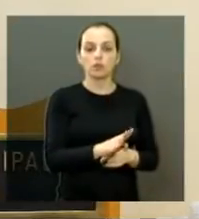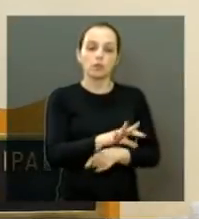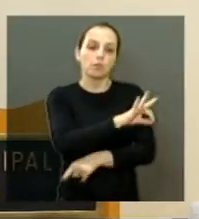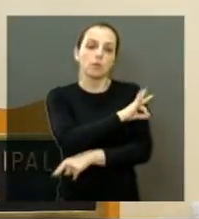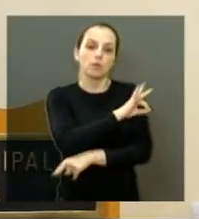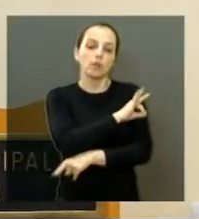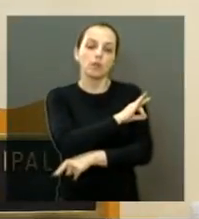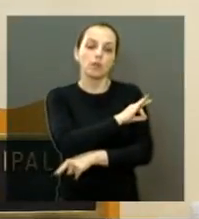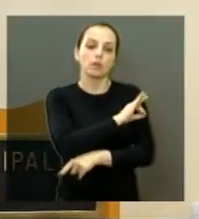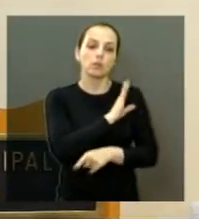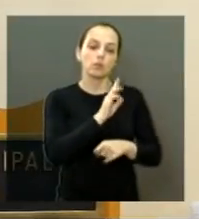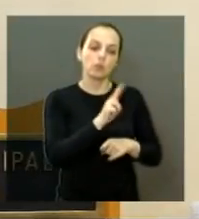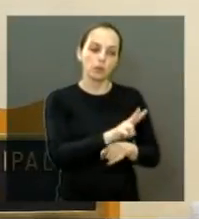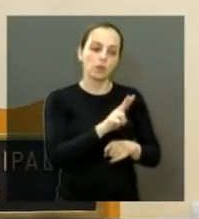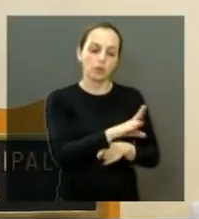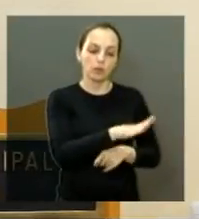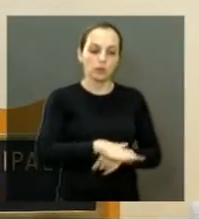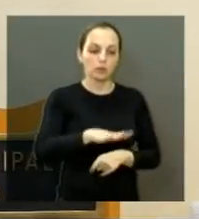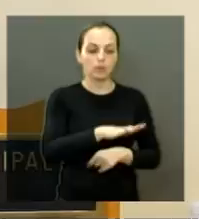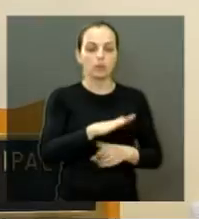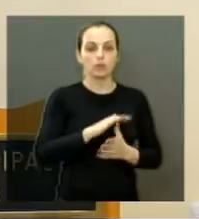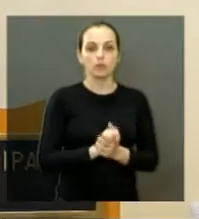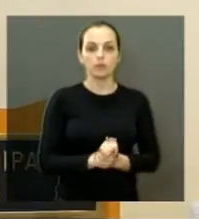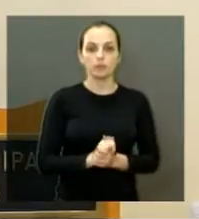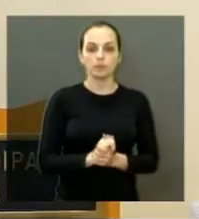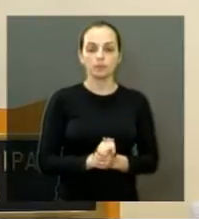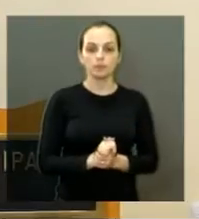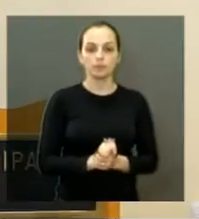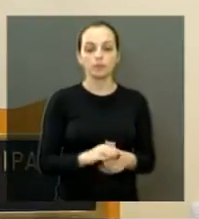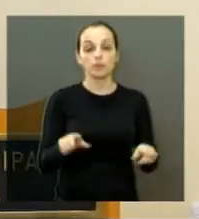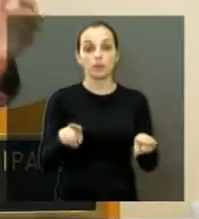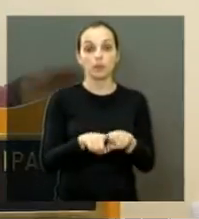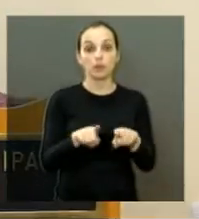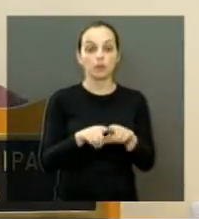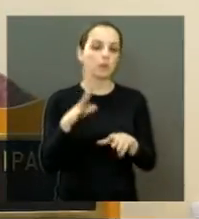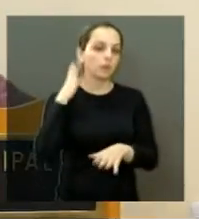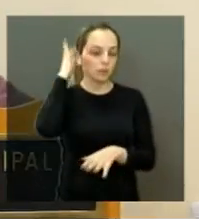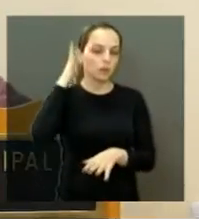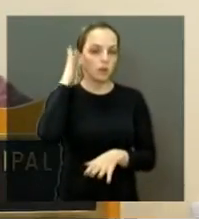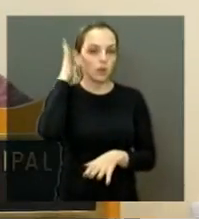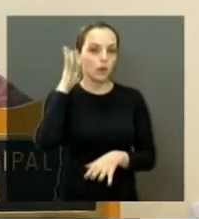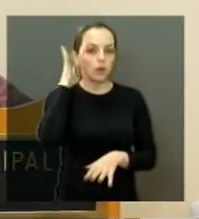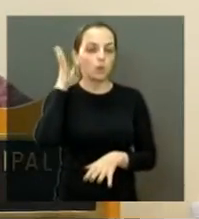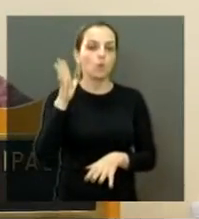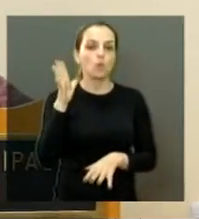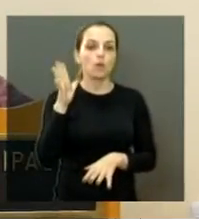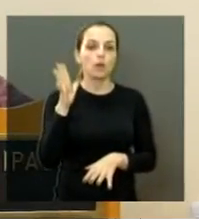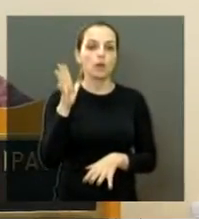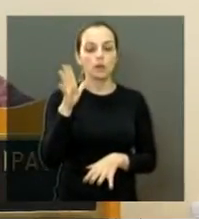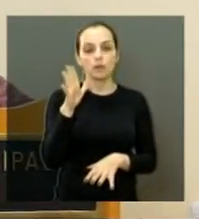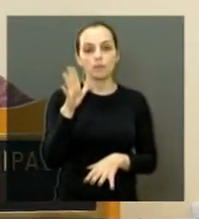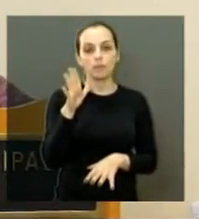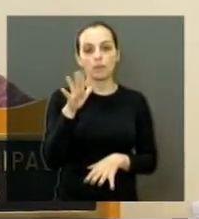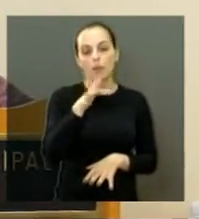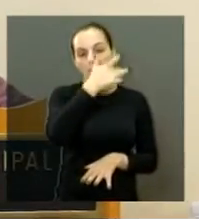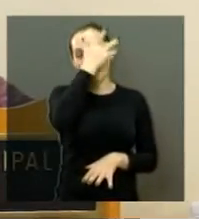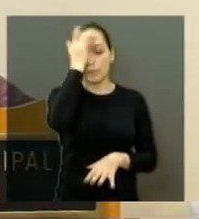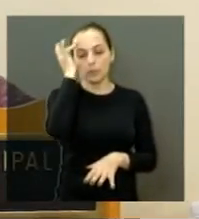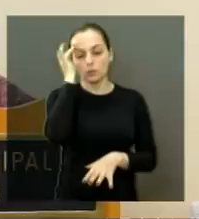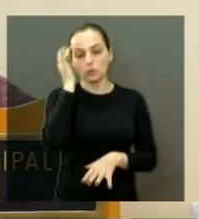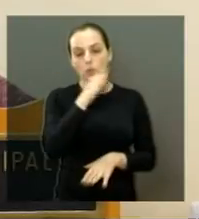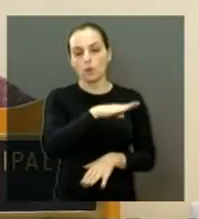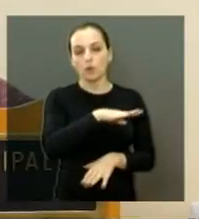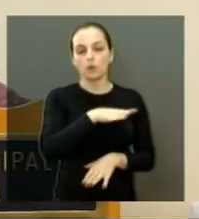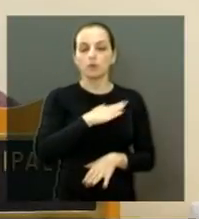Mudando de assunto, eu uso também essa tribuna para dizer adeus a uma pessoa tão querida da nossa cidade, o Samuel